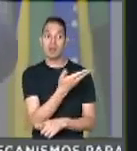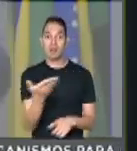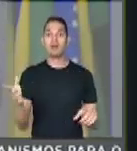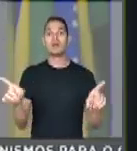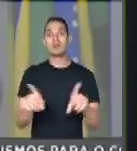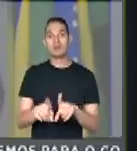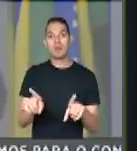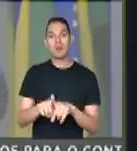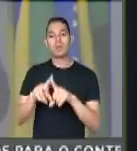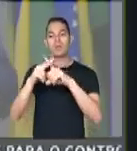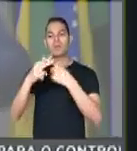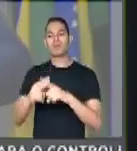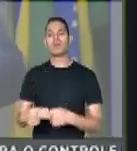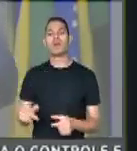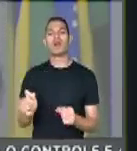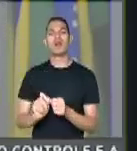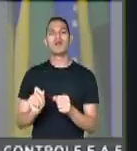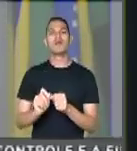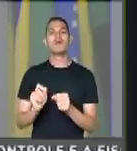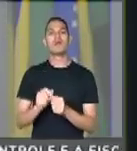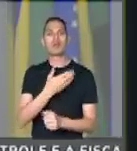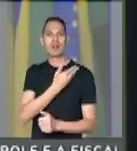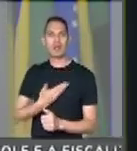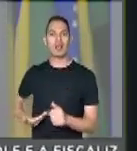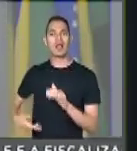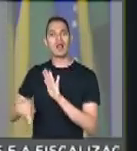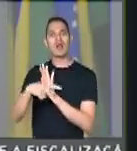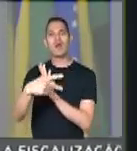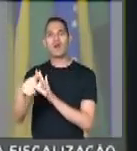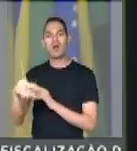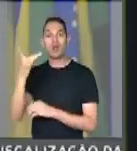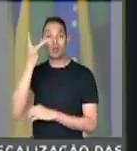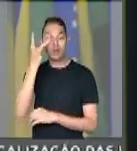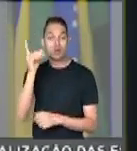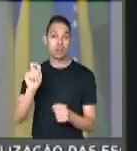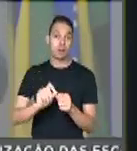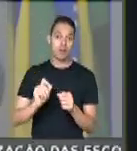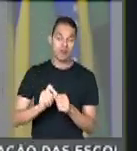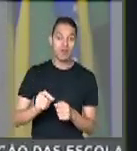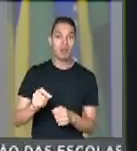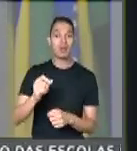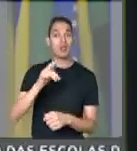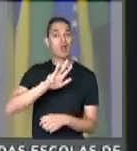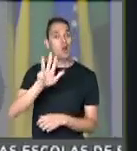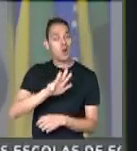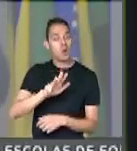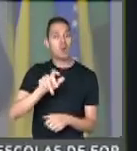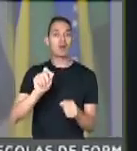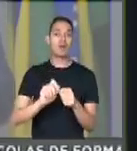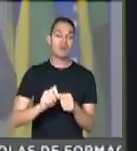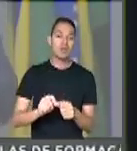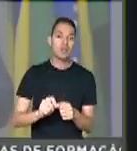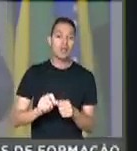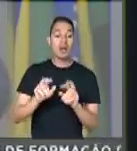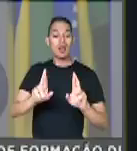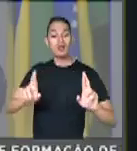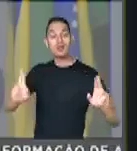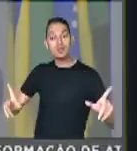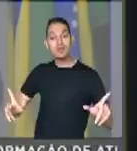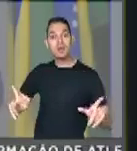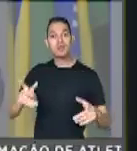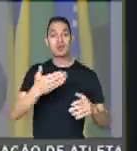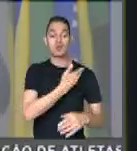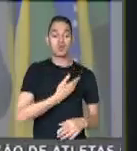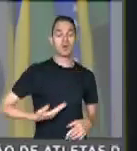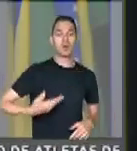também fizeram reformas em seus governos. Dilma fez, Lula fez. A diferença do governo